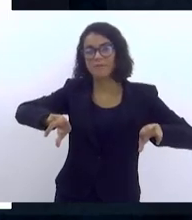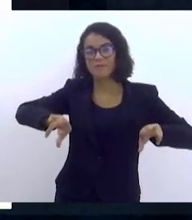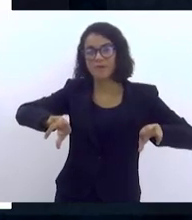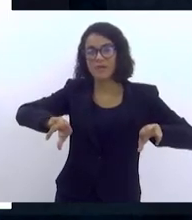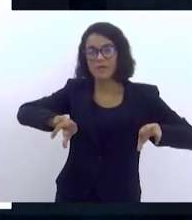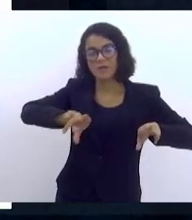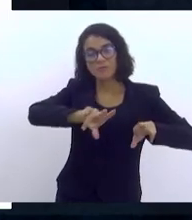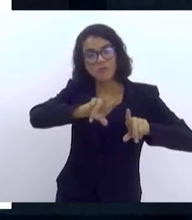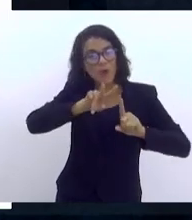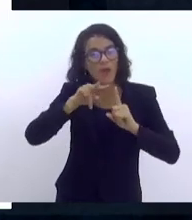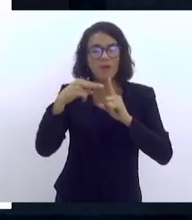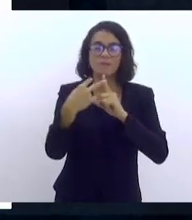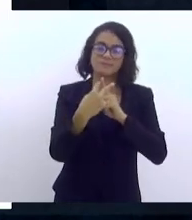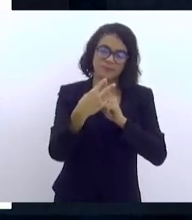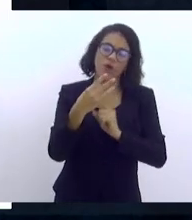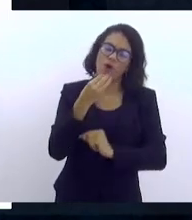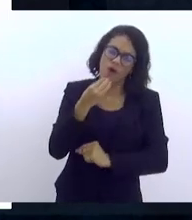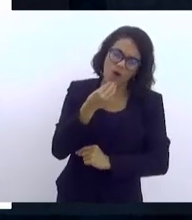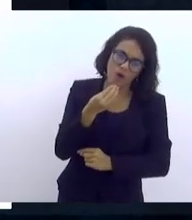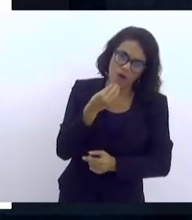numa perspectiva, inclusive,